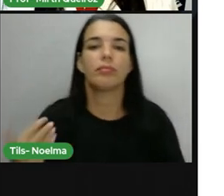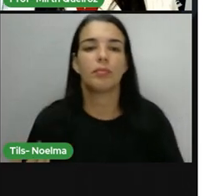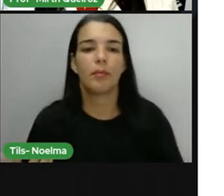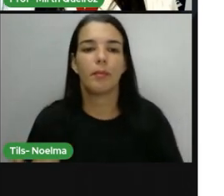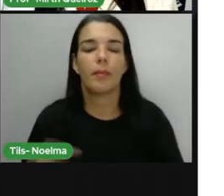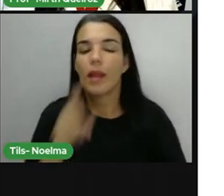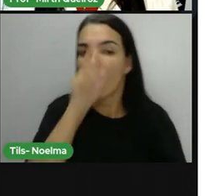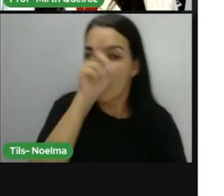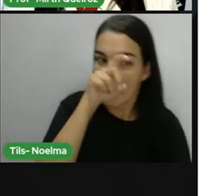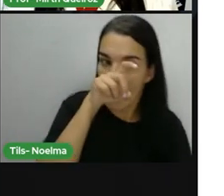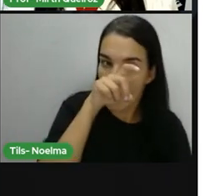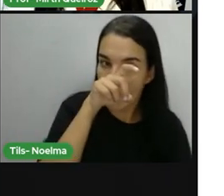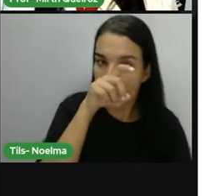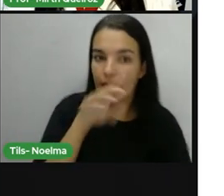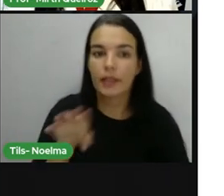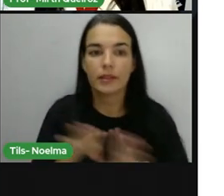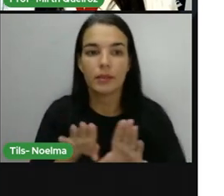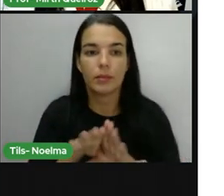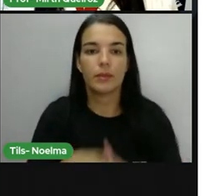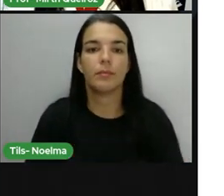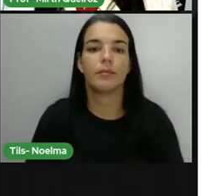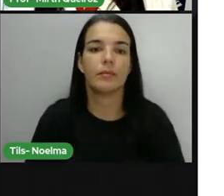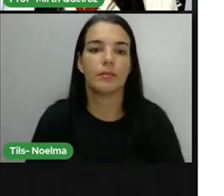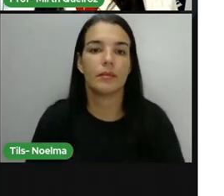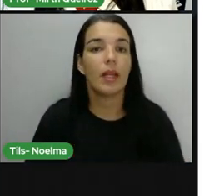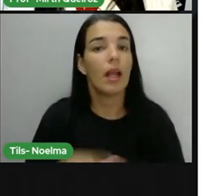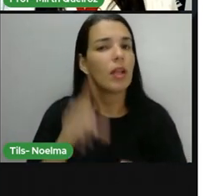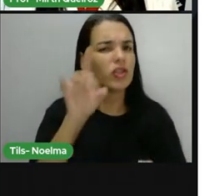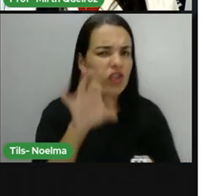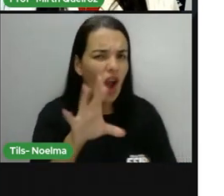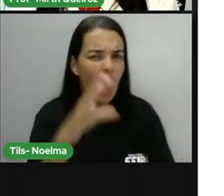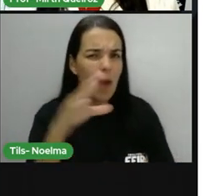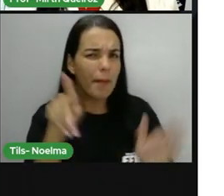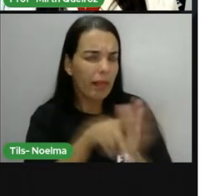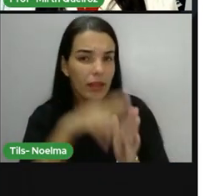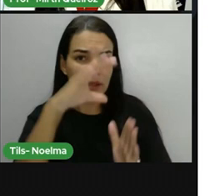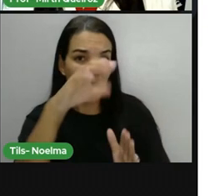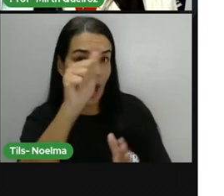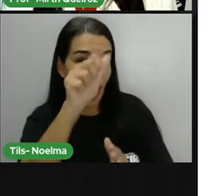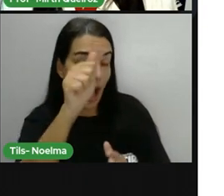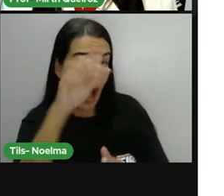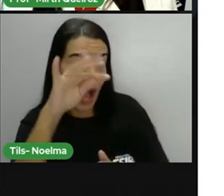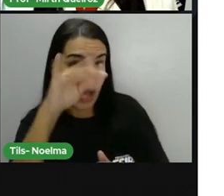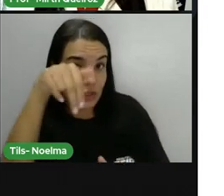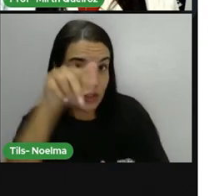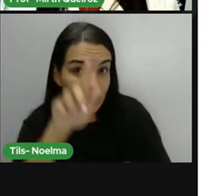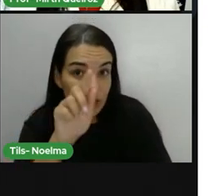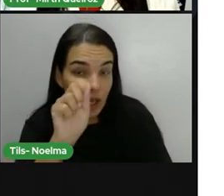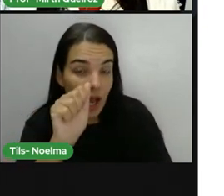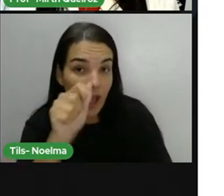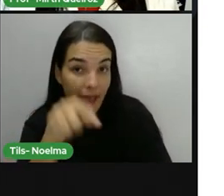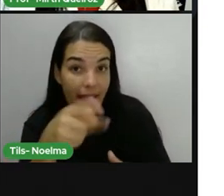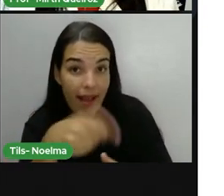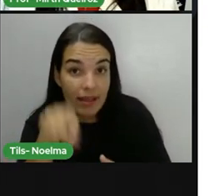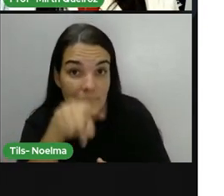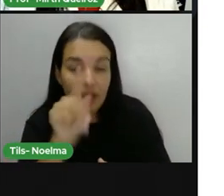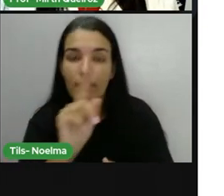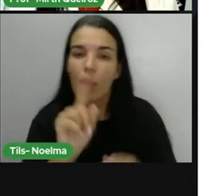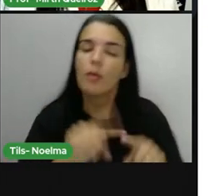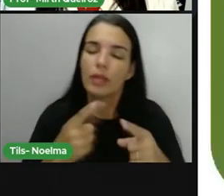Claro que esses não são exclusivos da caatinga, né? Também se encontra em outros biomas.